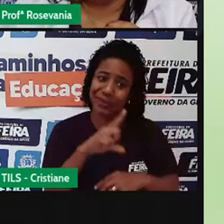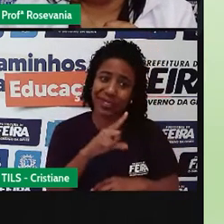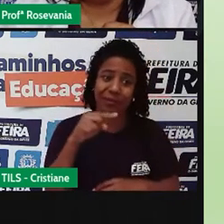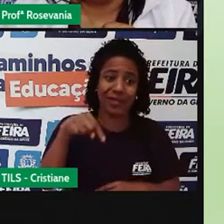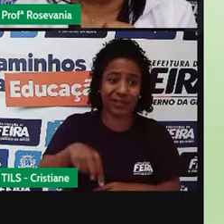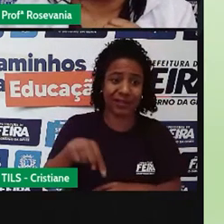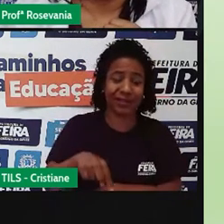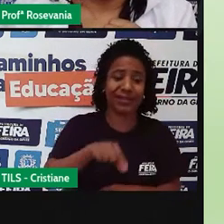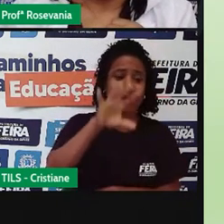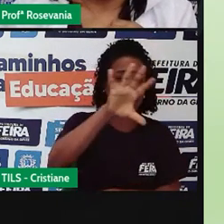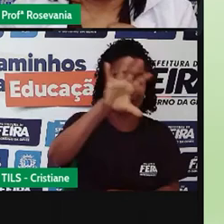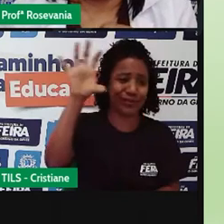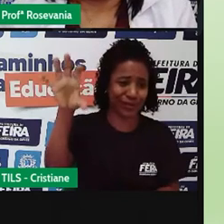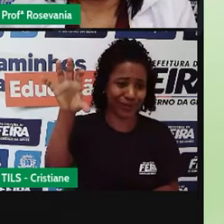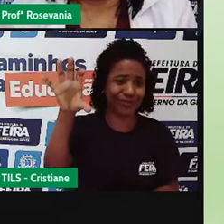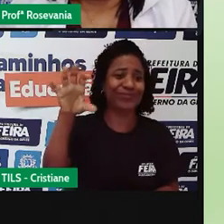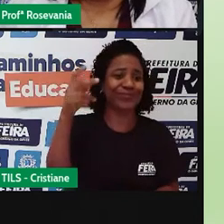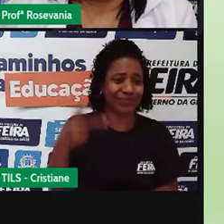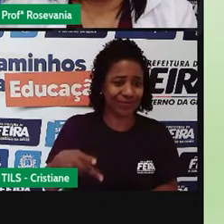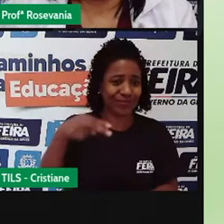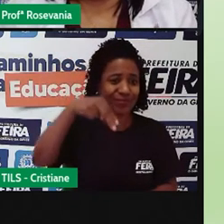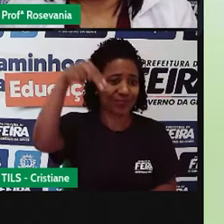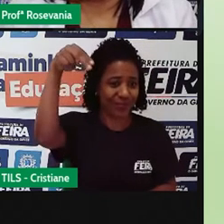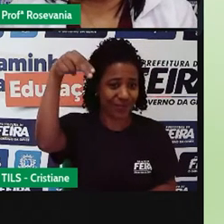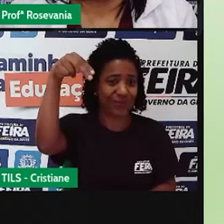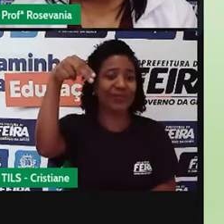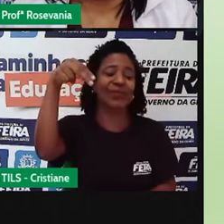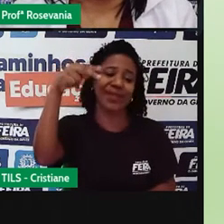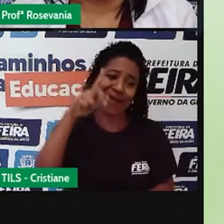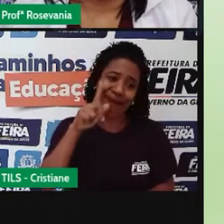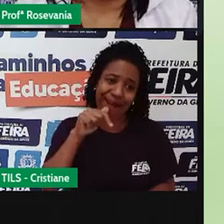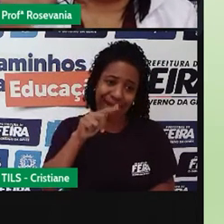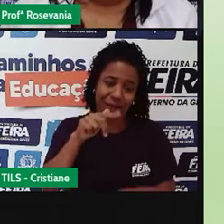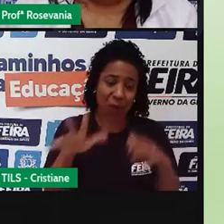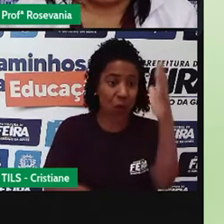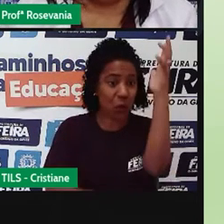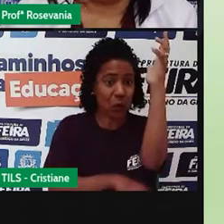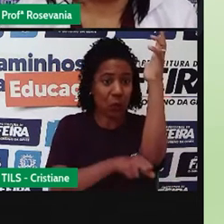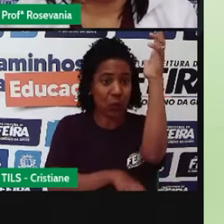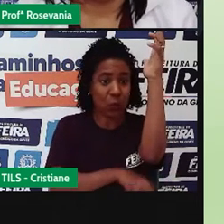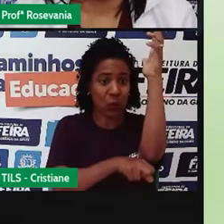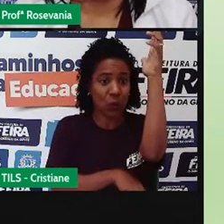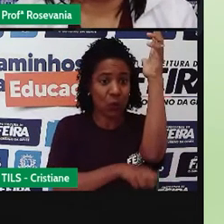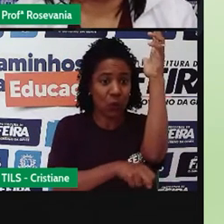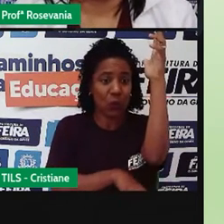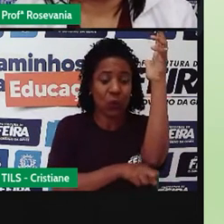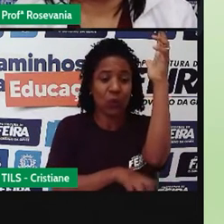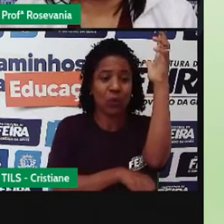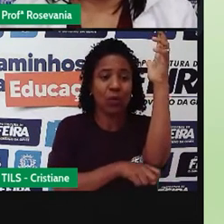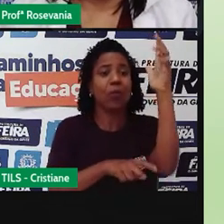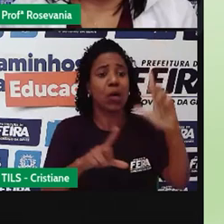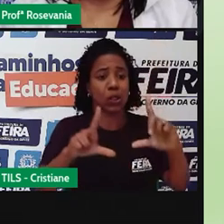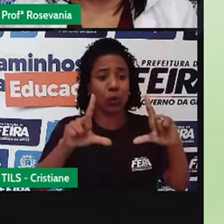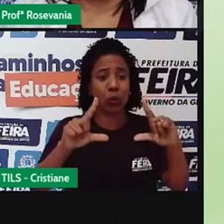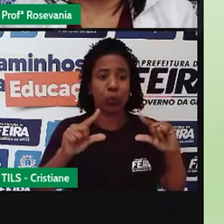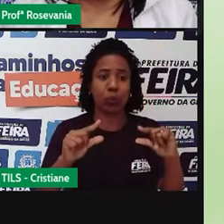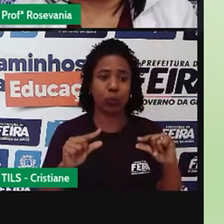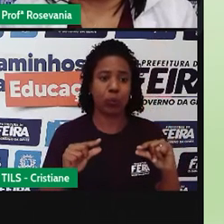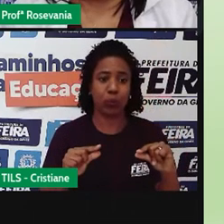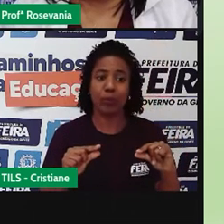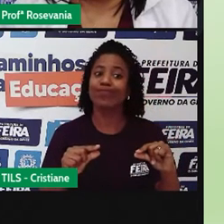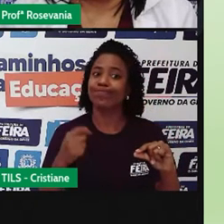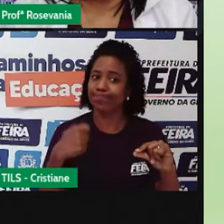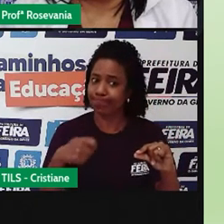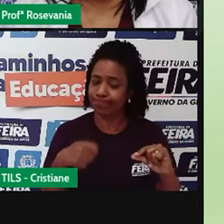seca, a região semiárida, perder essa água do lençol preático pode gerar um impacto depois. Então, é uma,